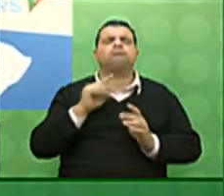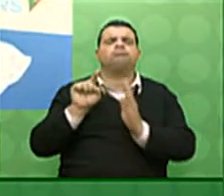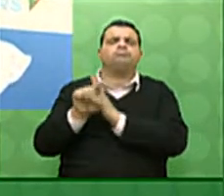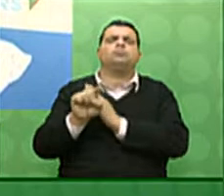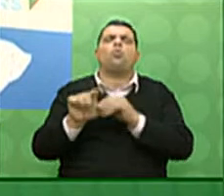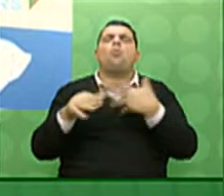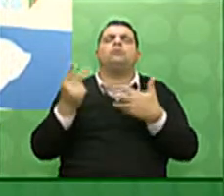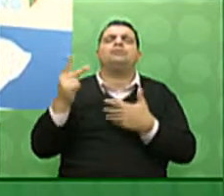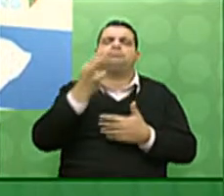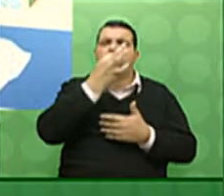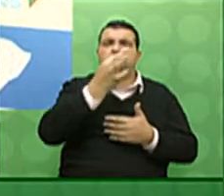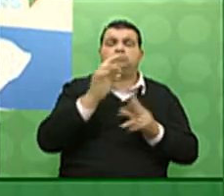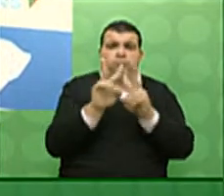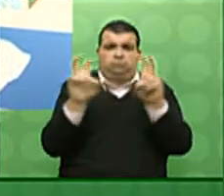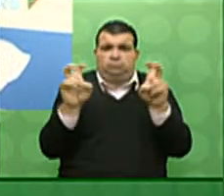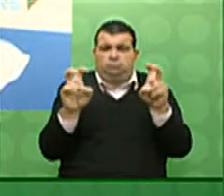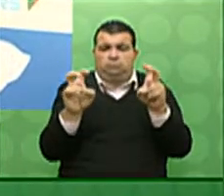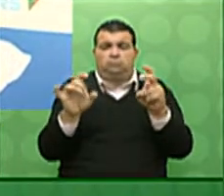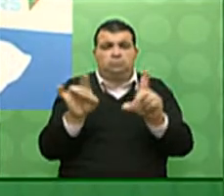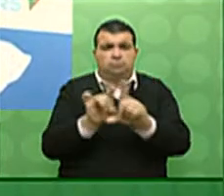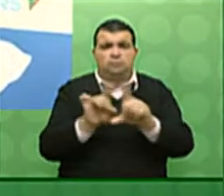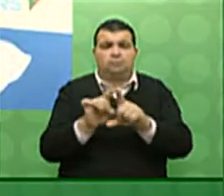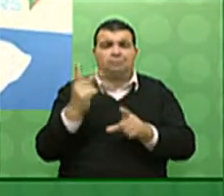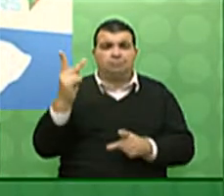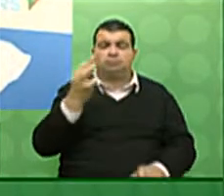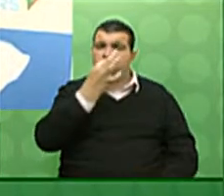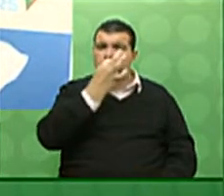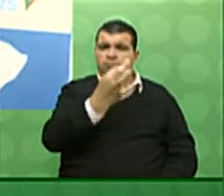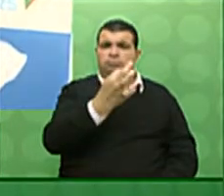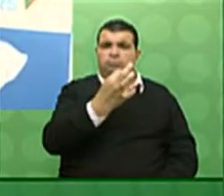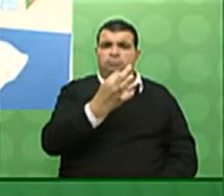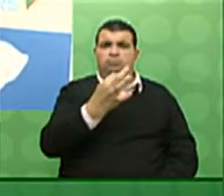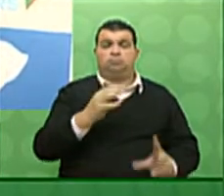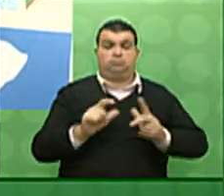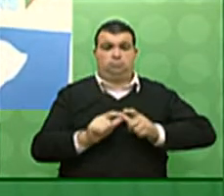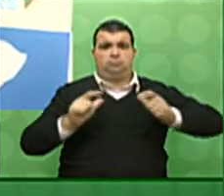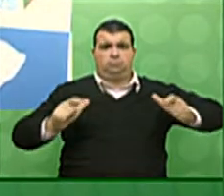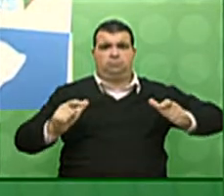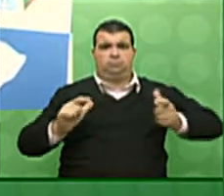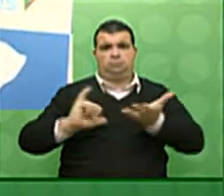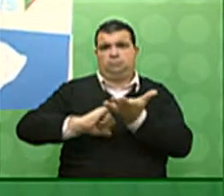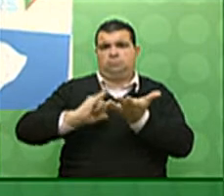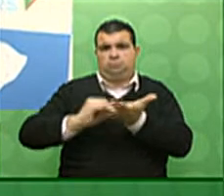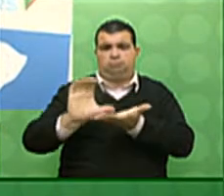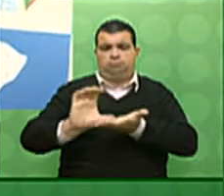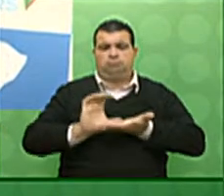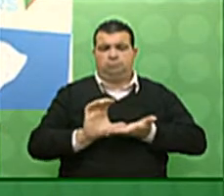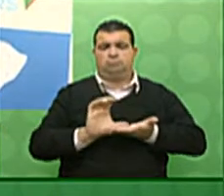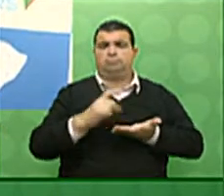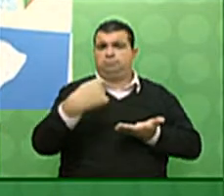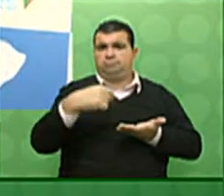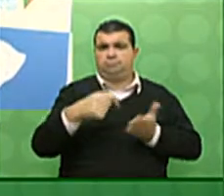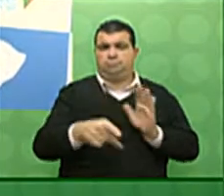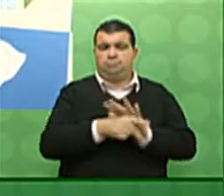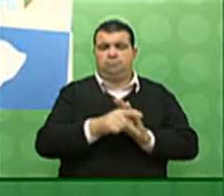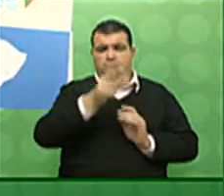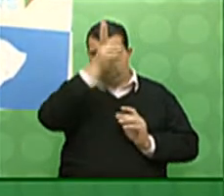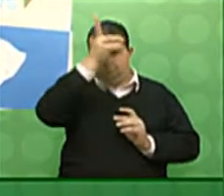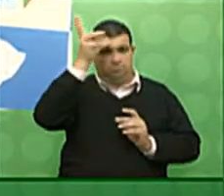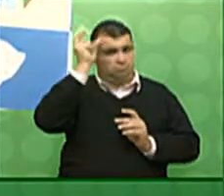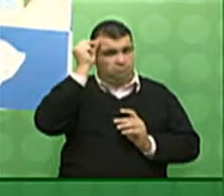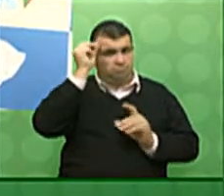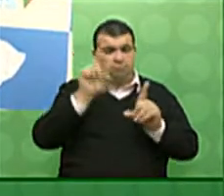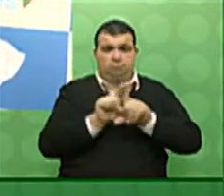opinião do senhor sobre este tema e qual a opinião do senhor sobre a ampliação dos recursos que são necessários para os municípios,